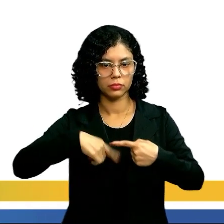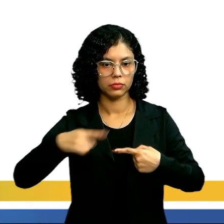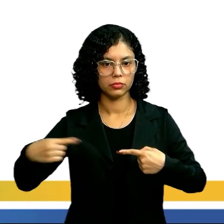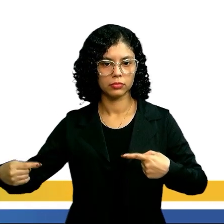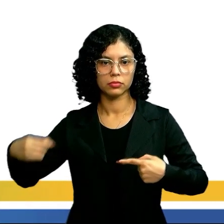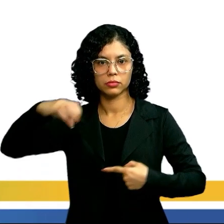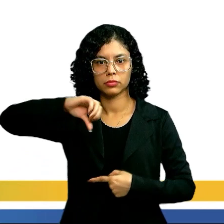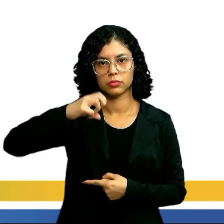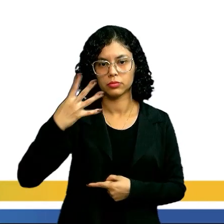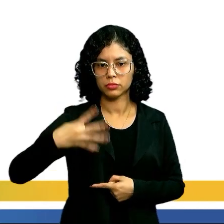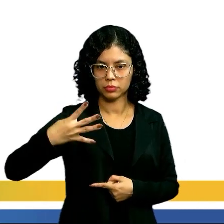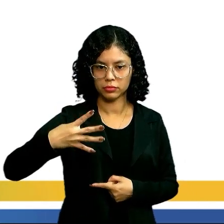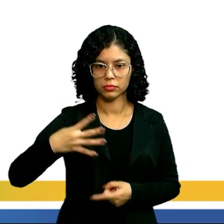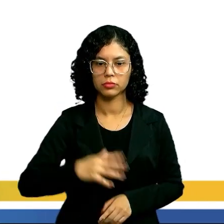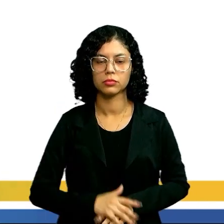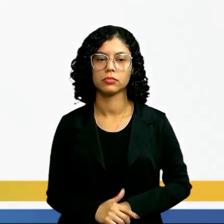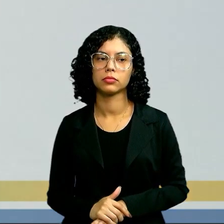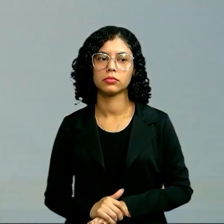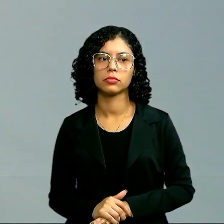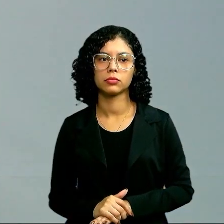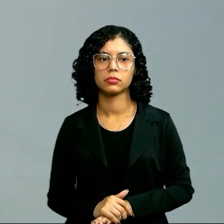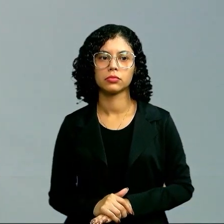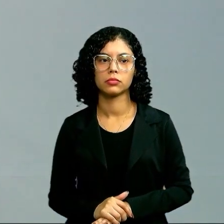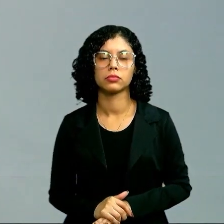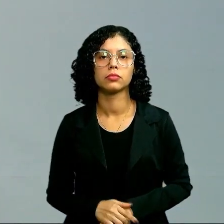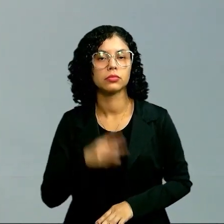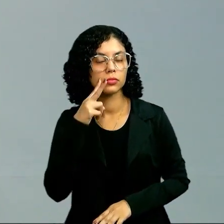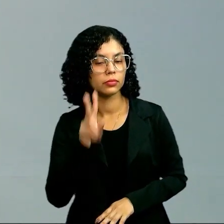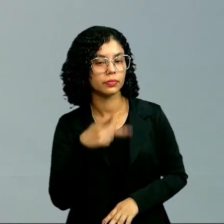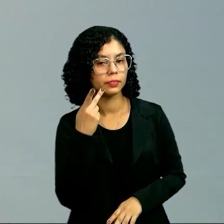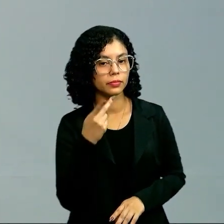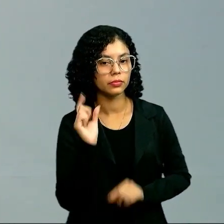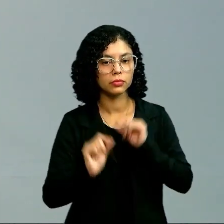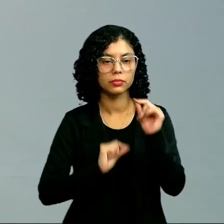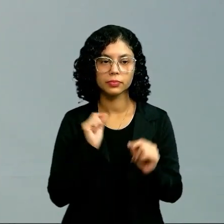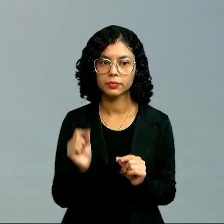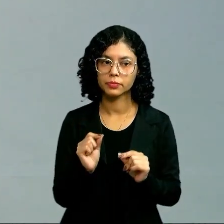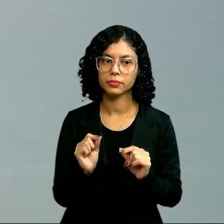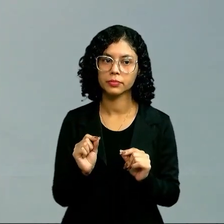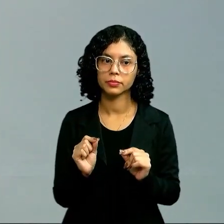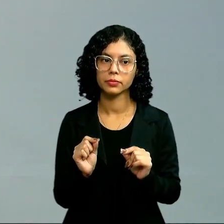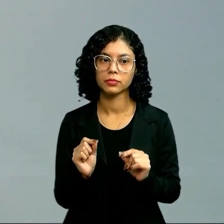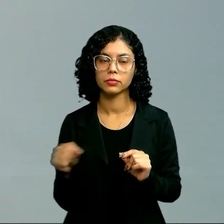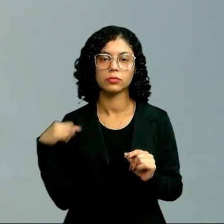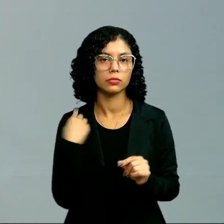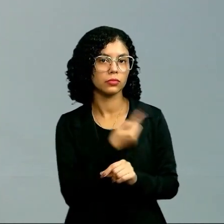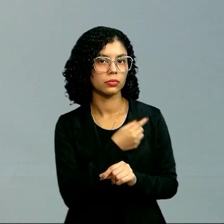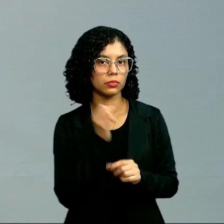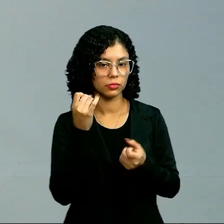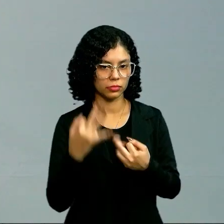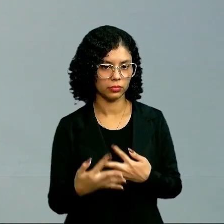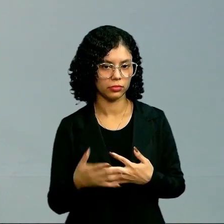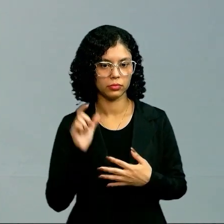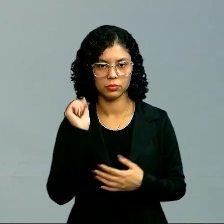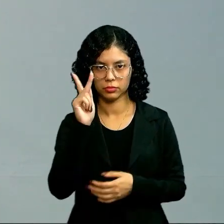uma questão que vai falar exatamente do que nós estamos falando.